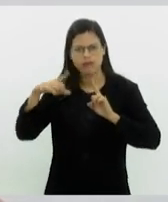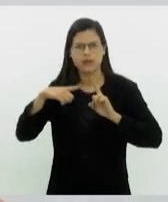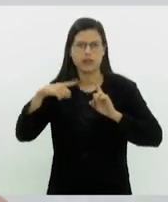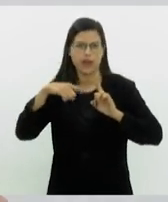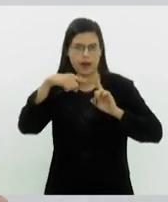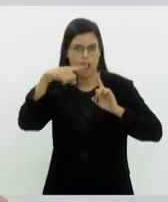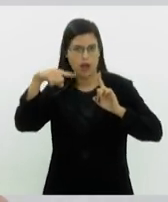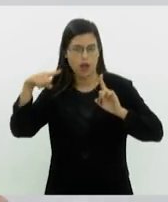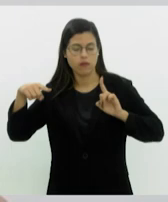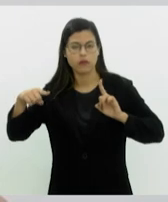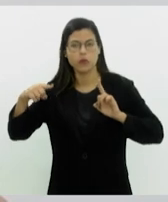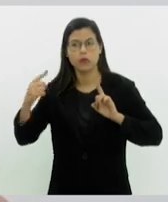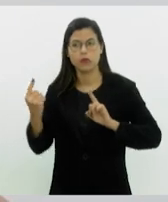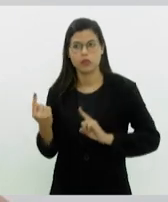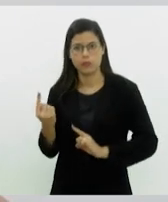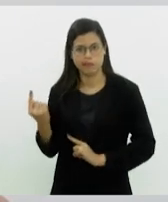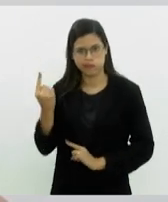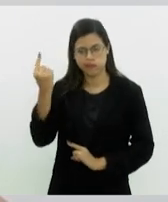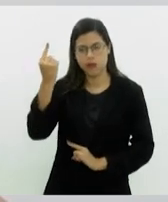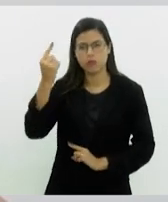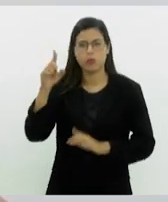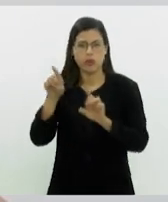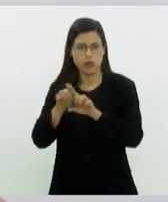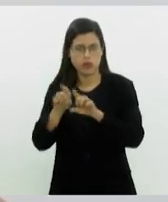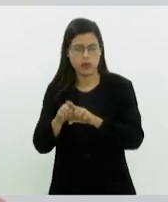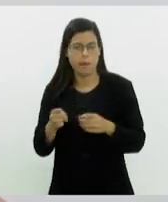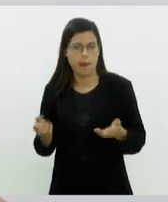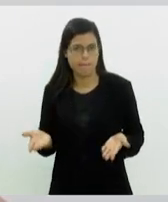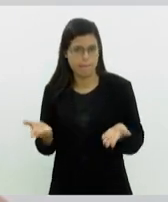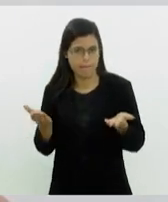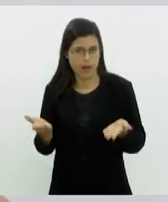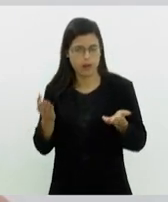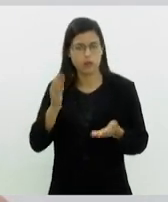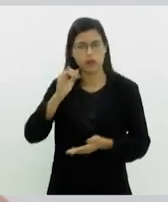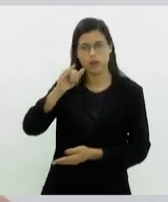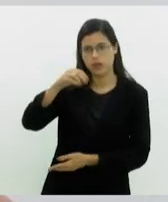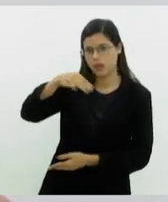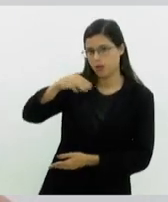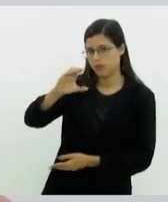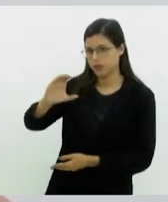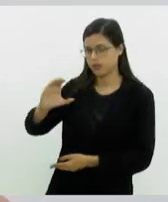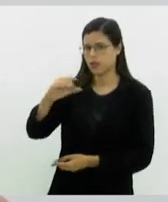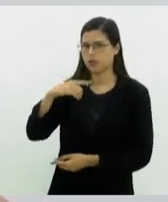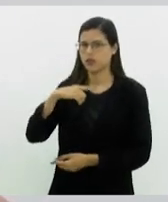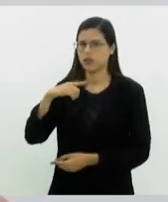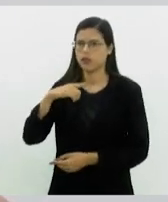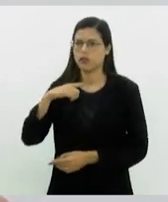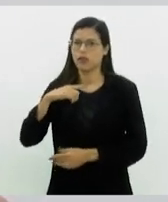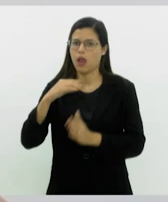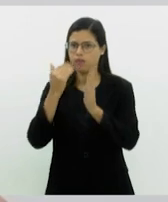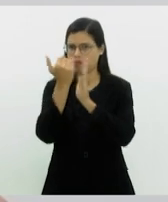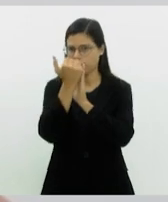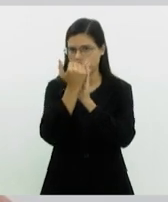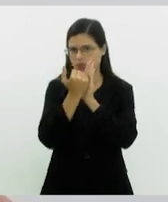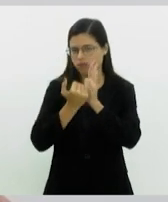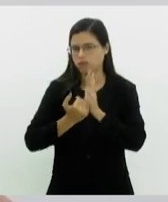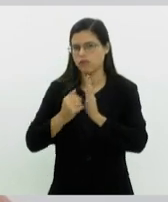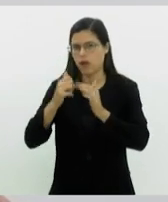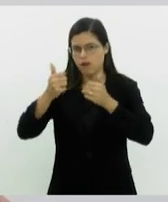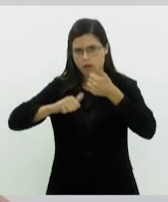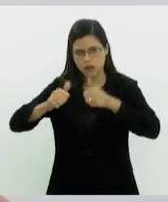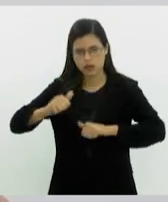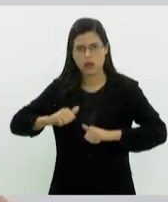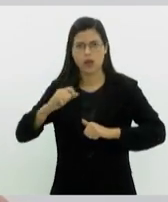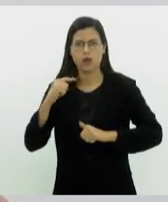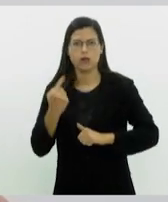quanto de peso e também para IMC. E existem as classificações que nós fazemos para